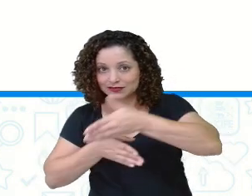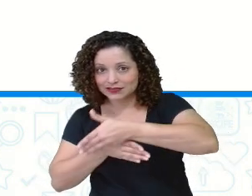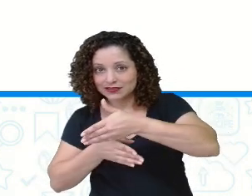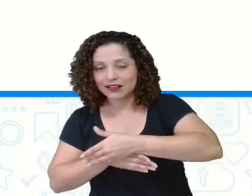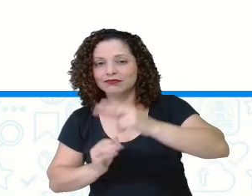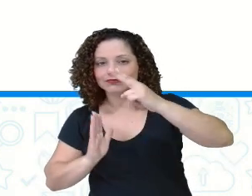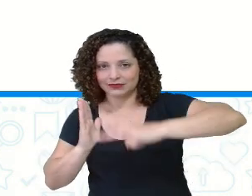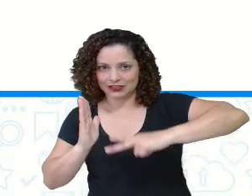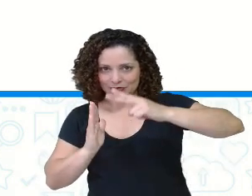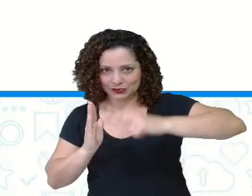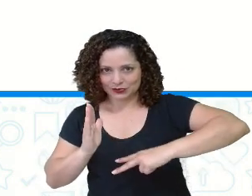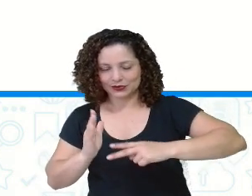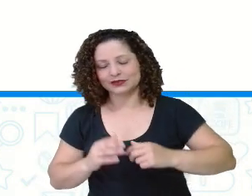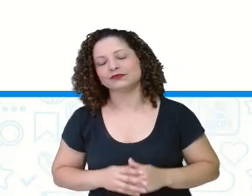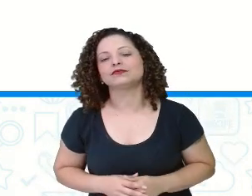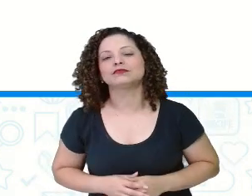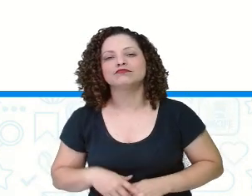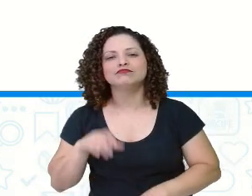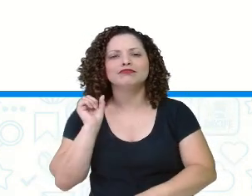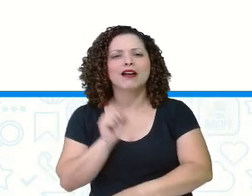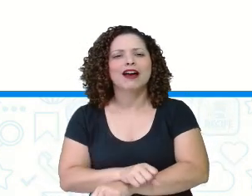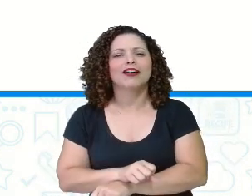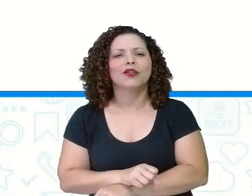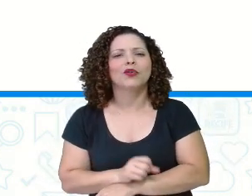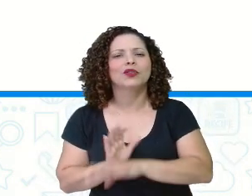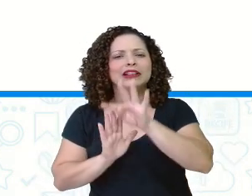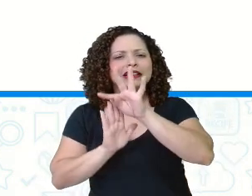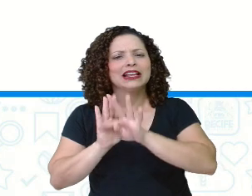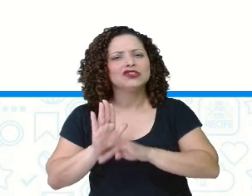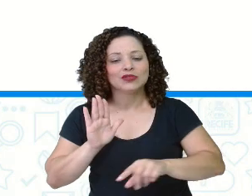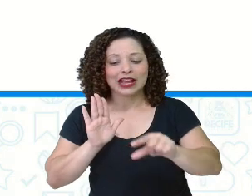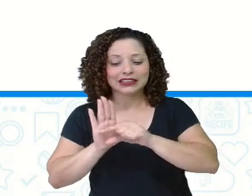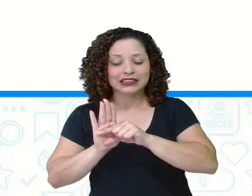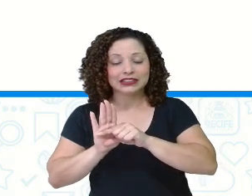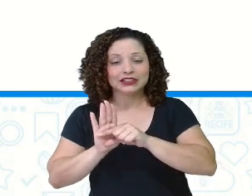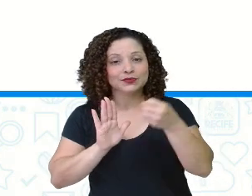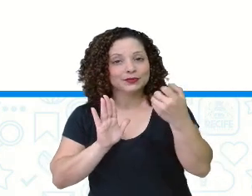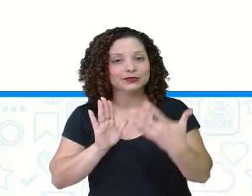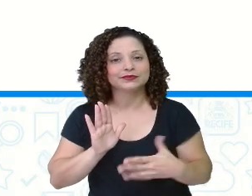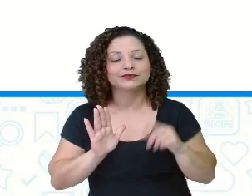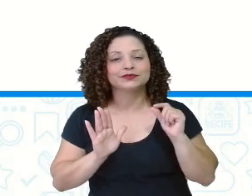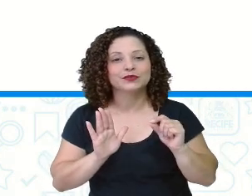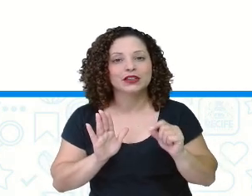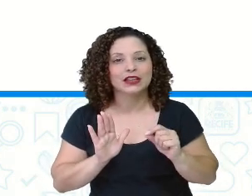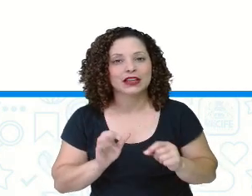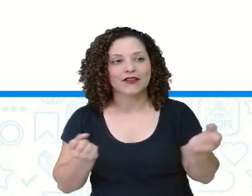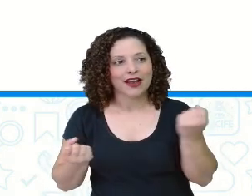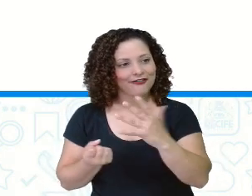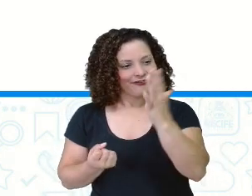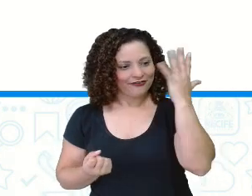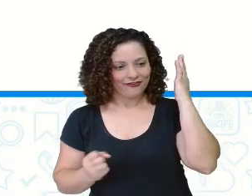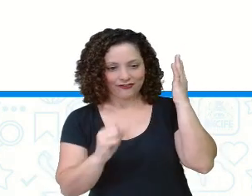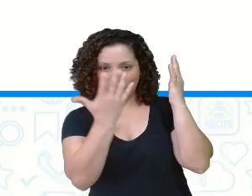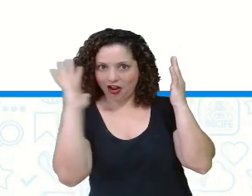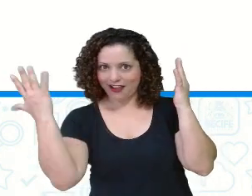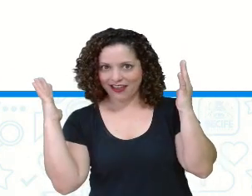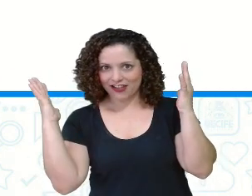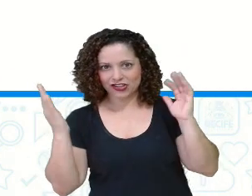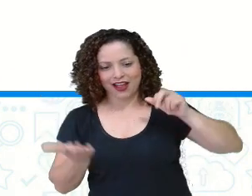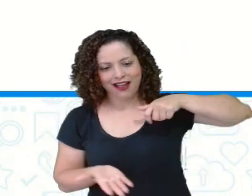Vermelho. A gente parou naquela parte que ela estava caminhando na floresta, não foi isso? Então, vamos continuar.